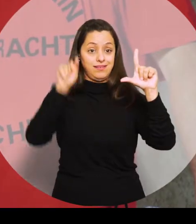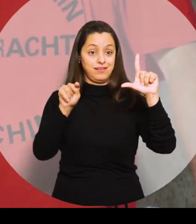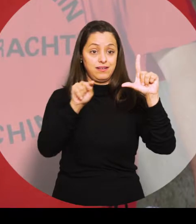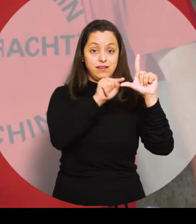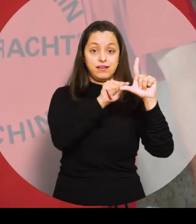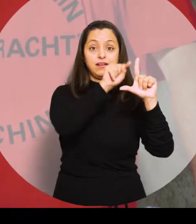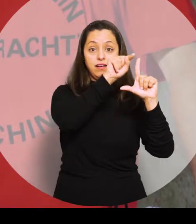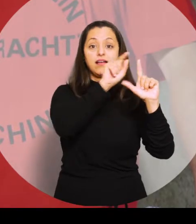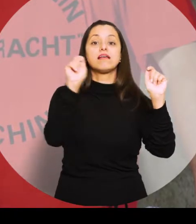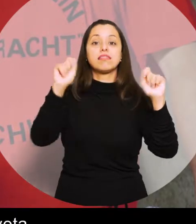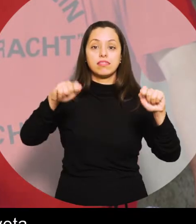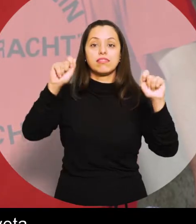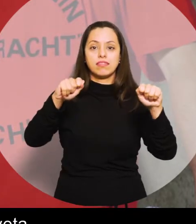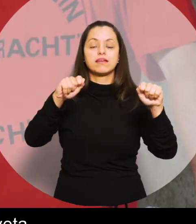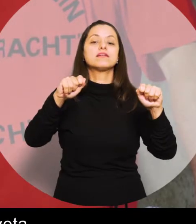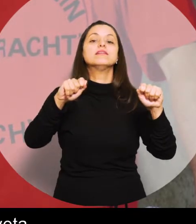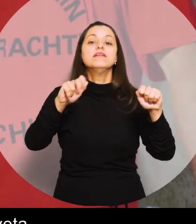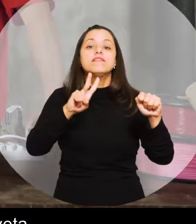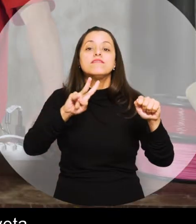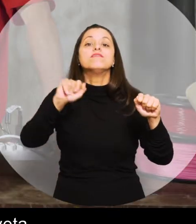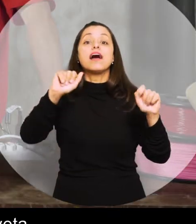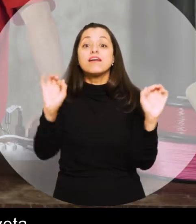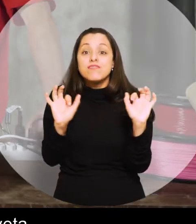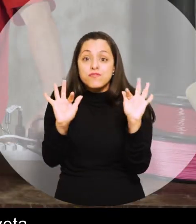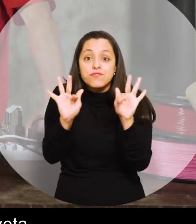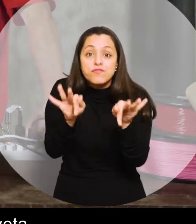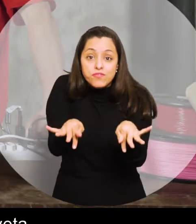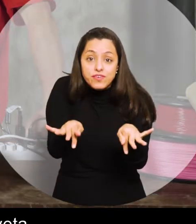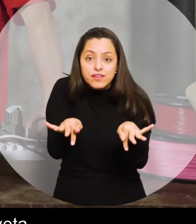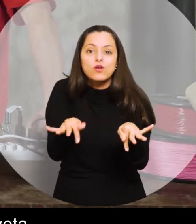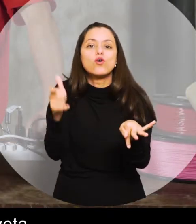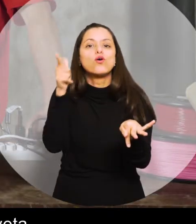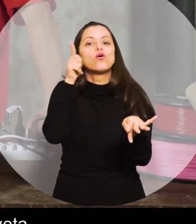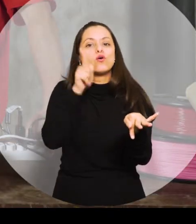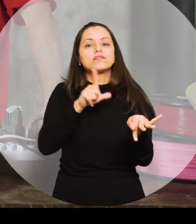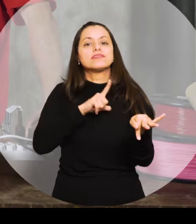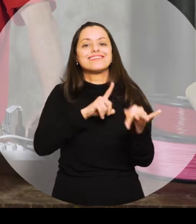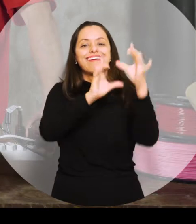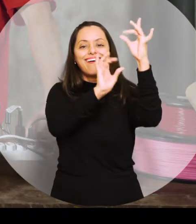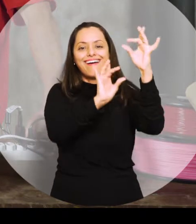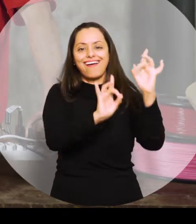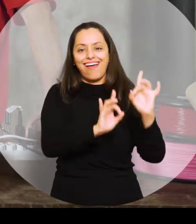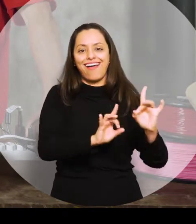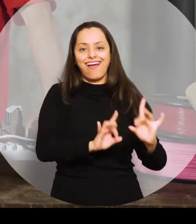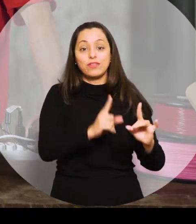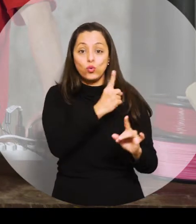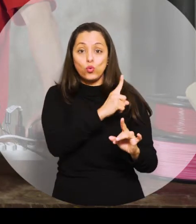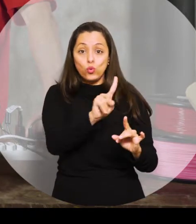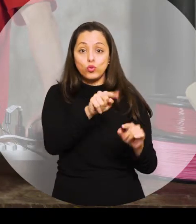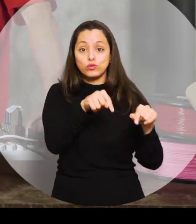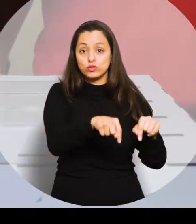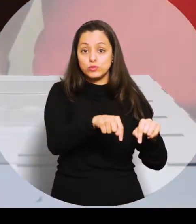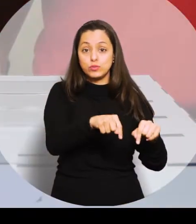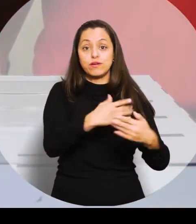Uma junto da outra. E depois que a gente terminar de colar isso, a gente cola essa gaveta aqui no último espaço que tem